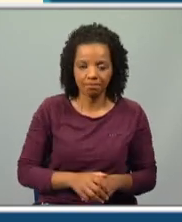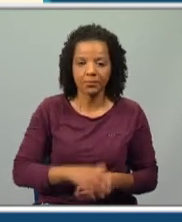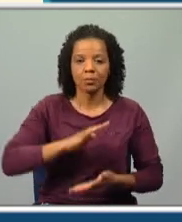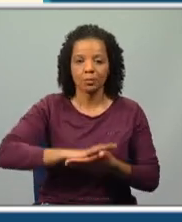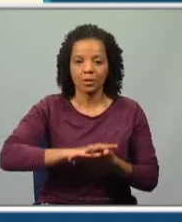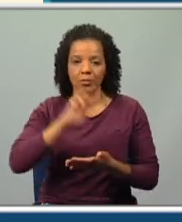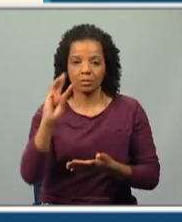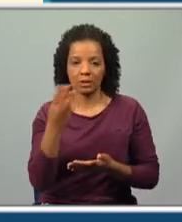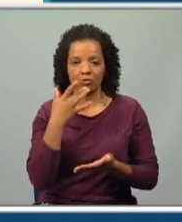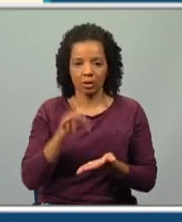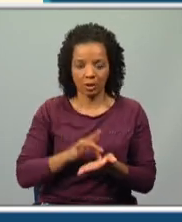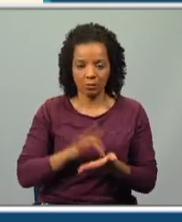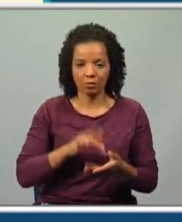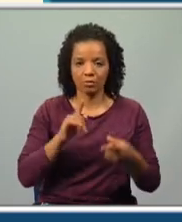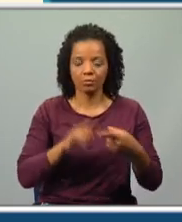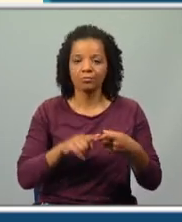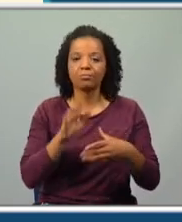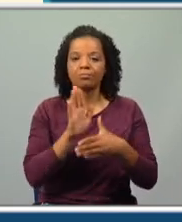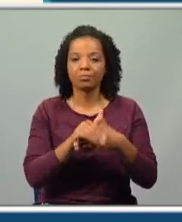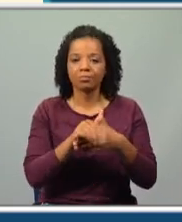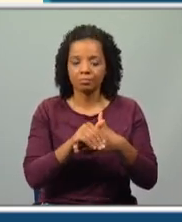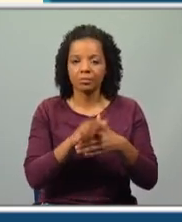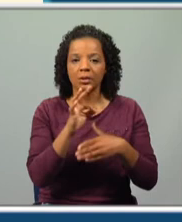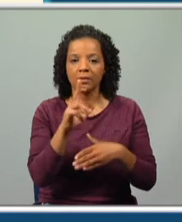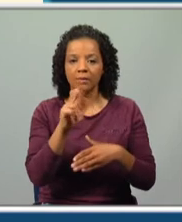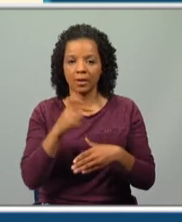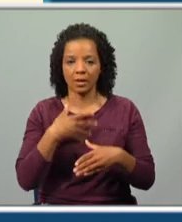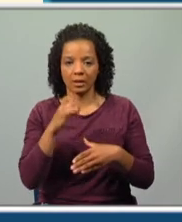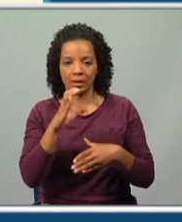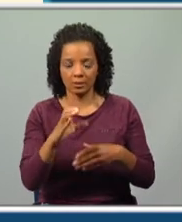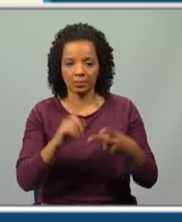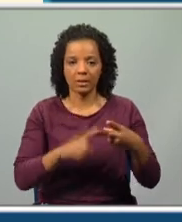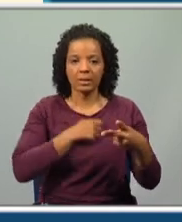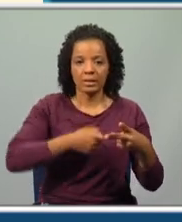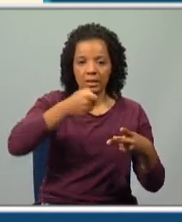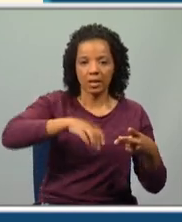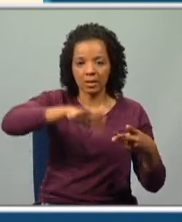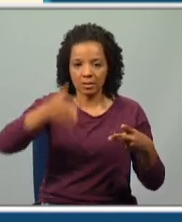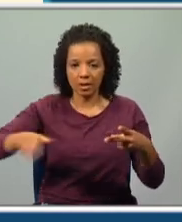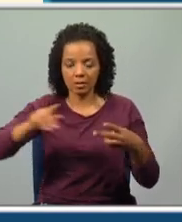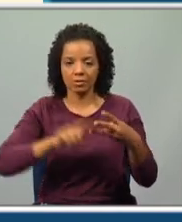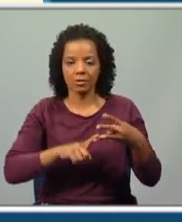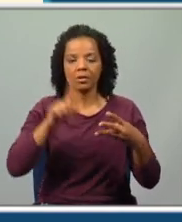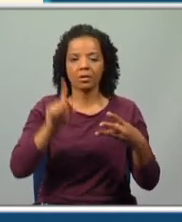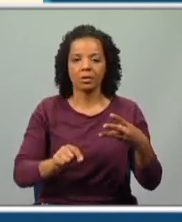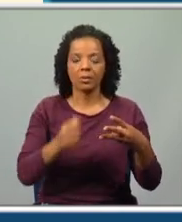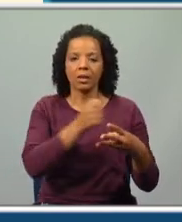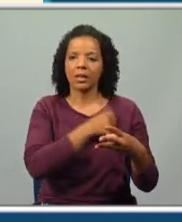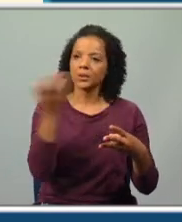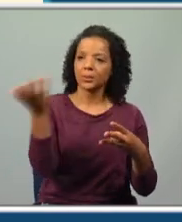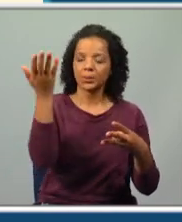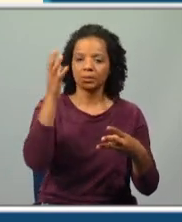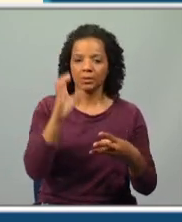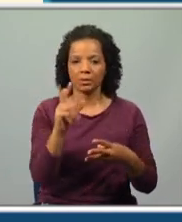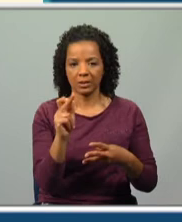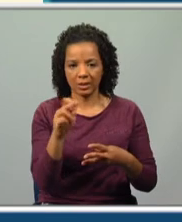três romances. A Correspondência de Fredique Mendes, A Cidade e as Serras e A Ilustre Casa de Ramires.